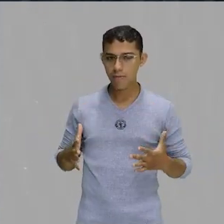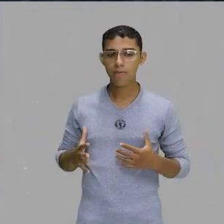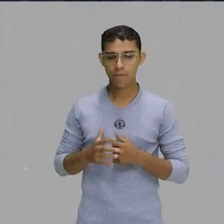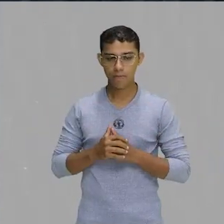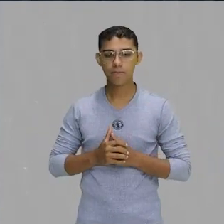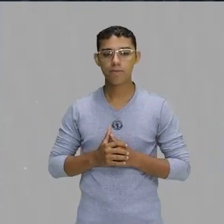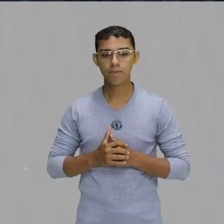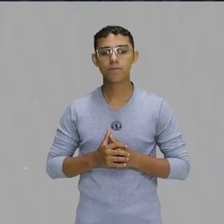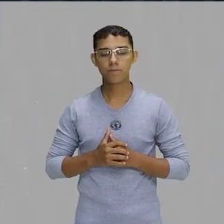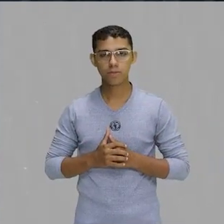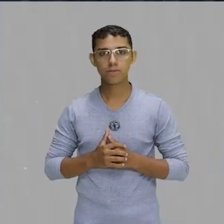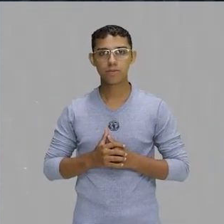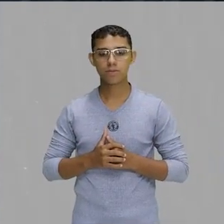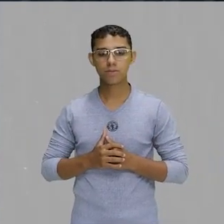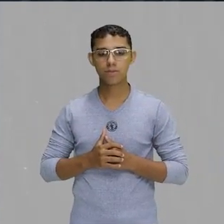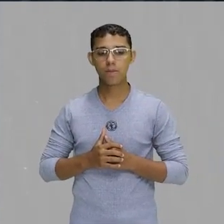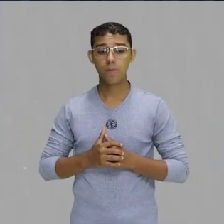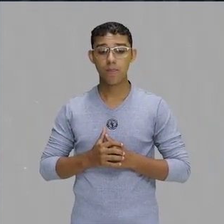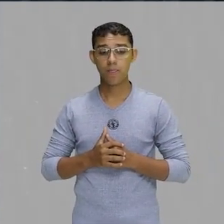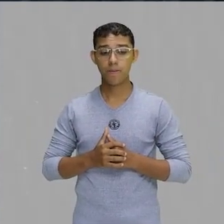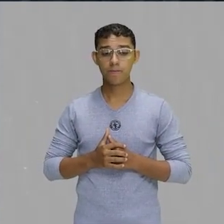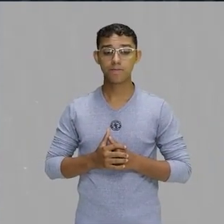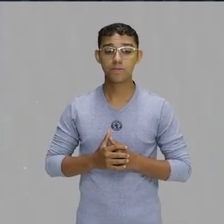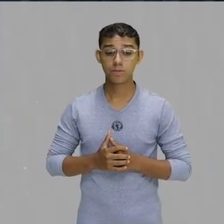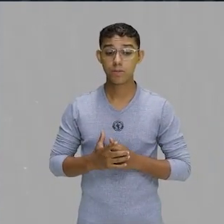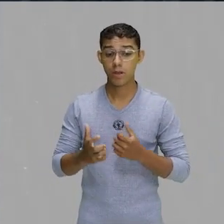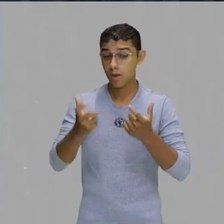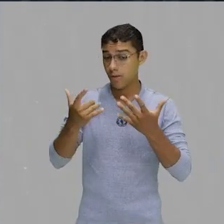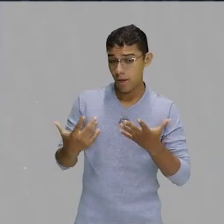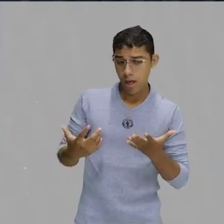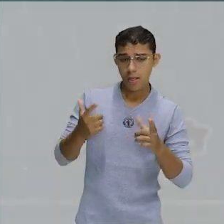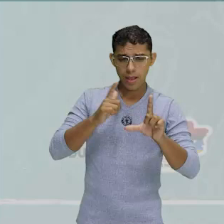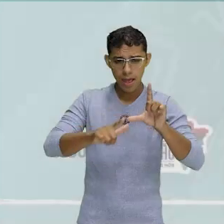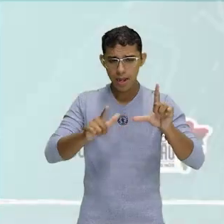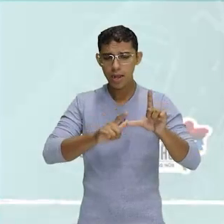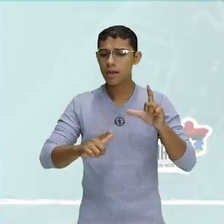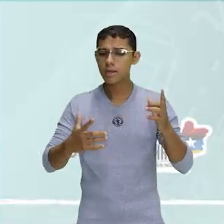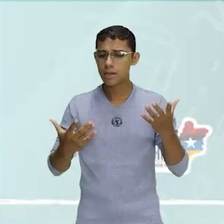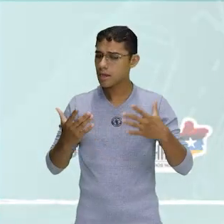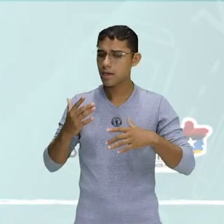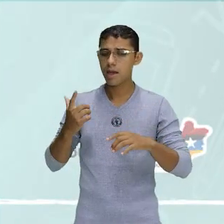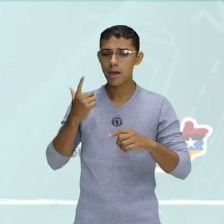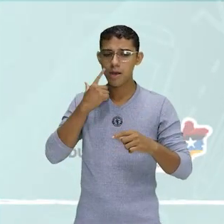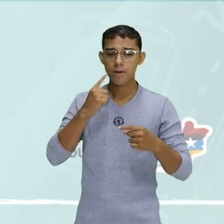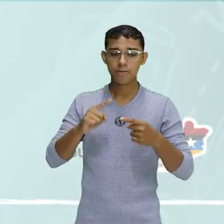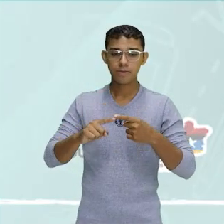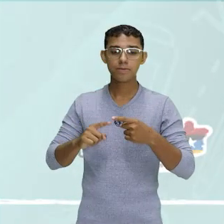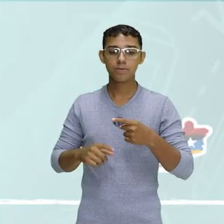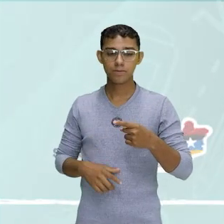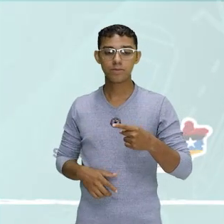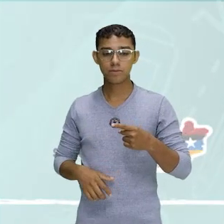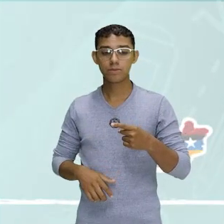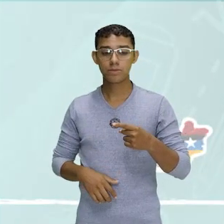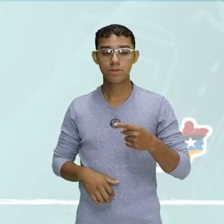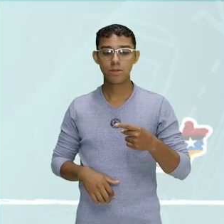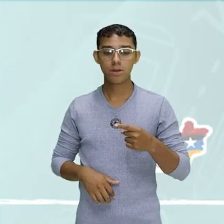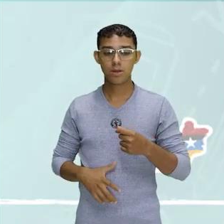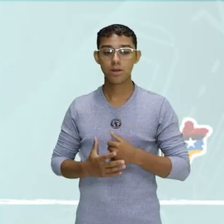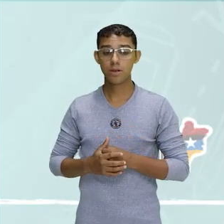daquela temática que eu falei, dos versos, das letras serem um pouco, né? Então, a ela le gusta la